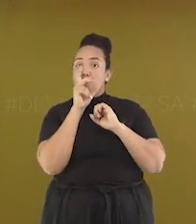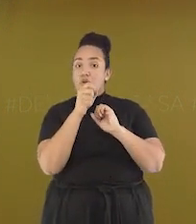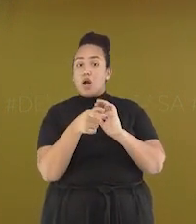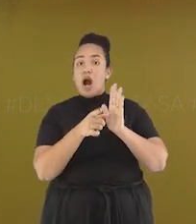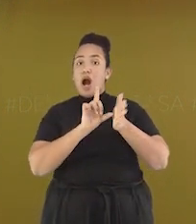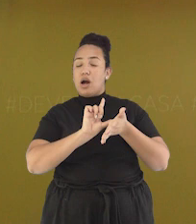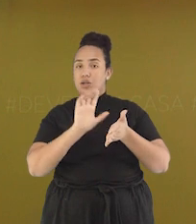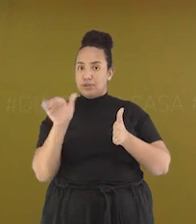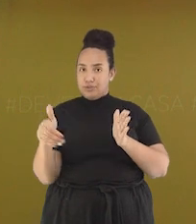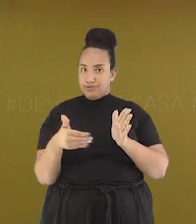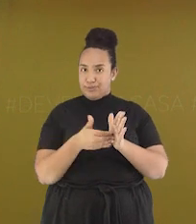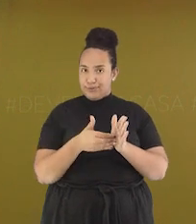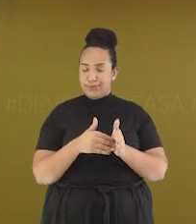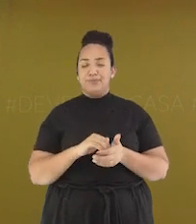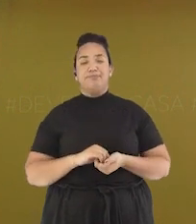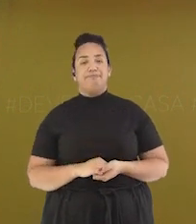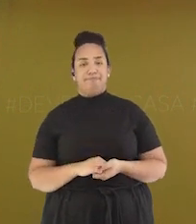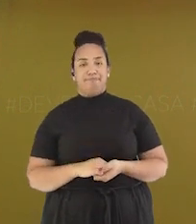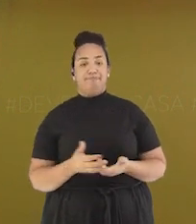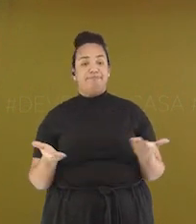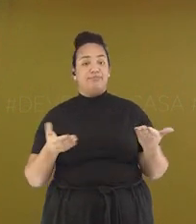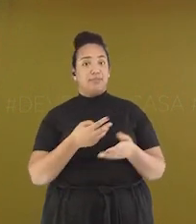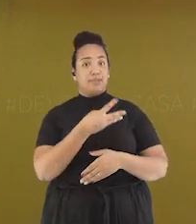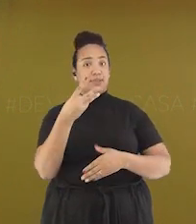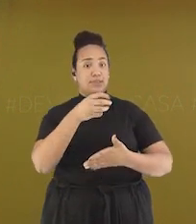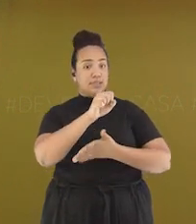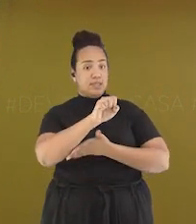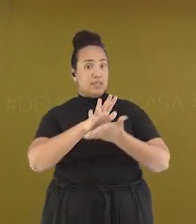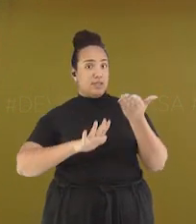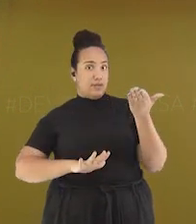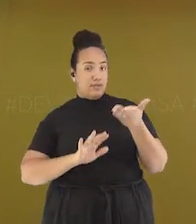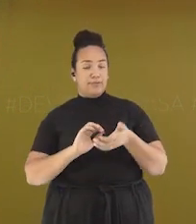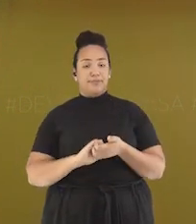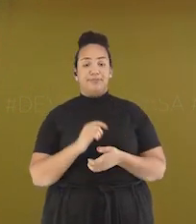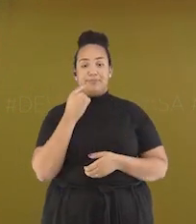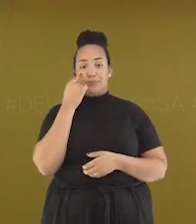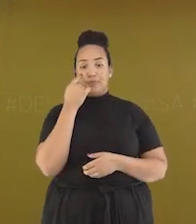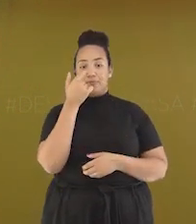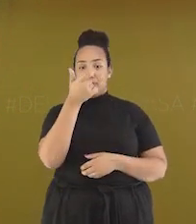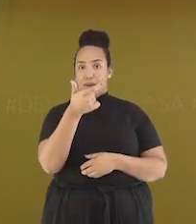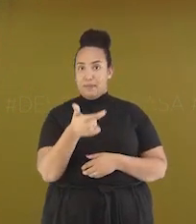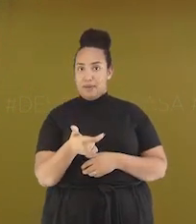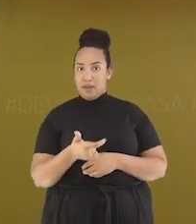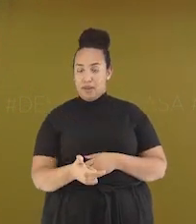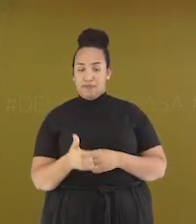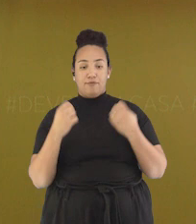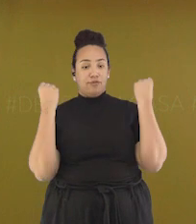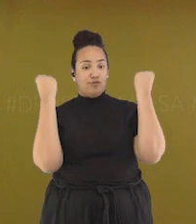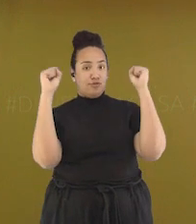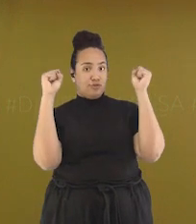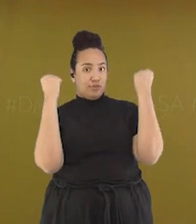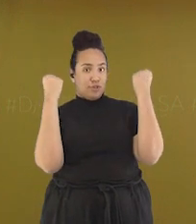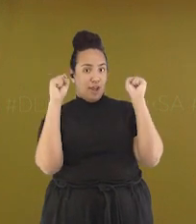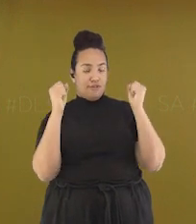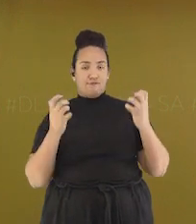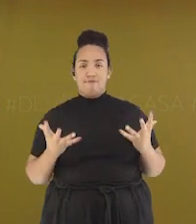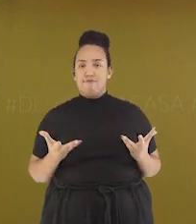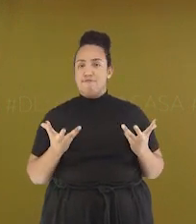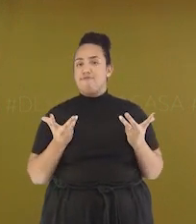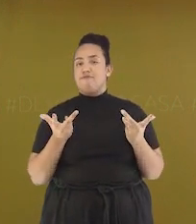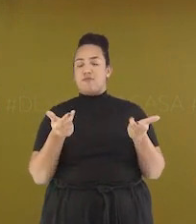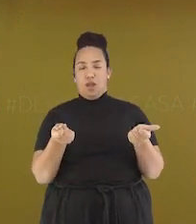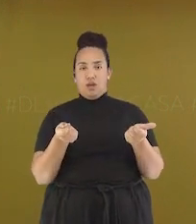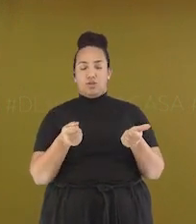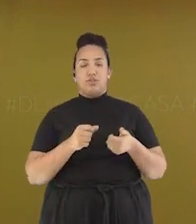Última pergunta Analise as seguintes palavras Ginástica e fantástico